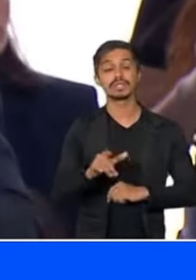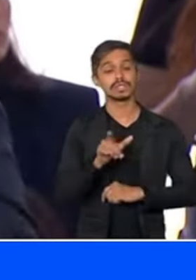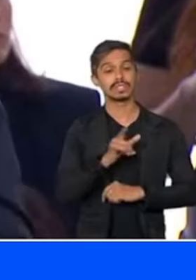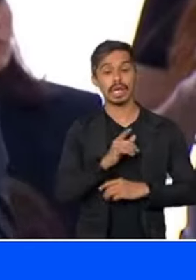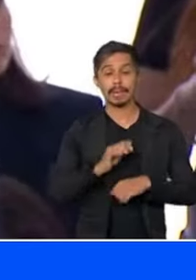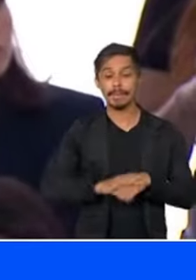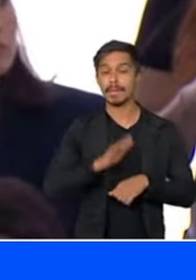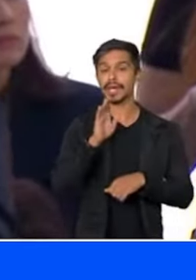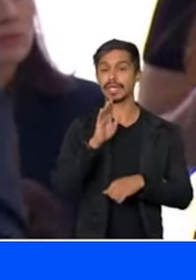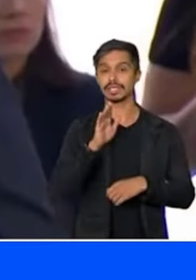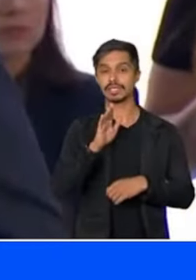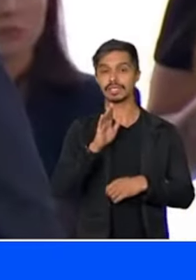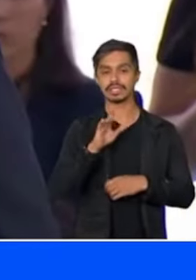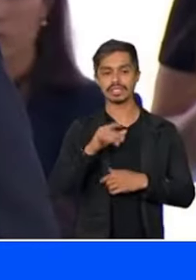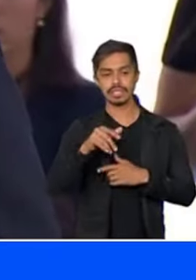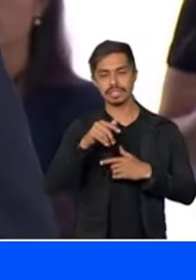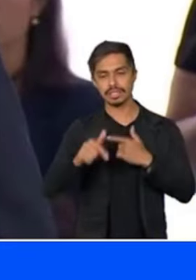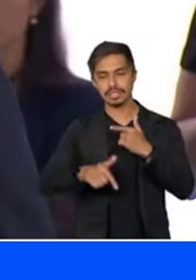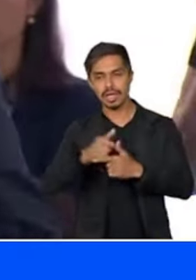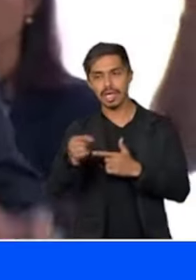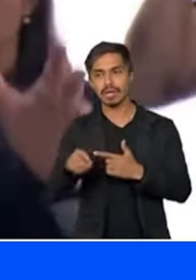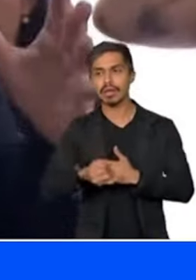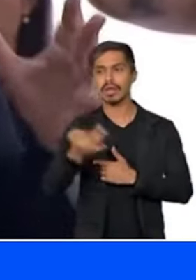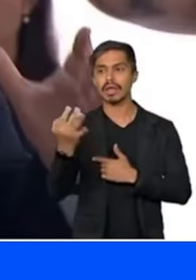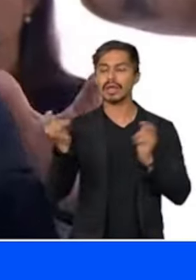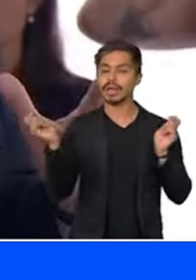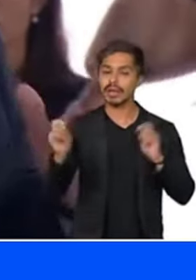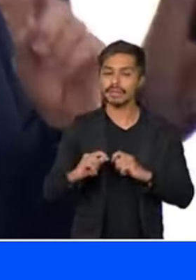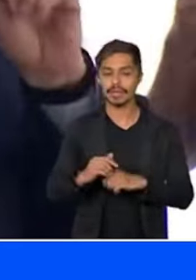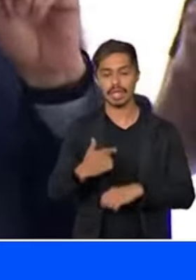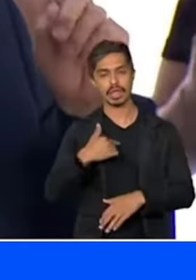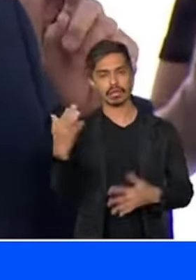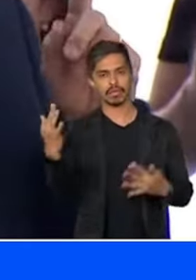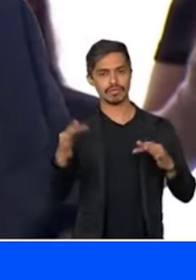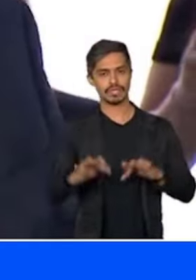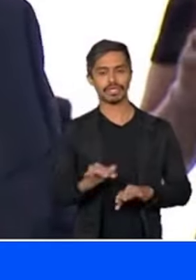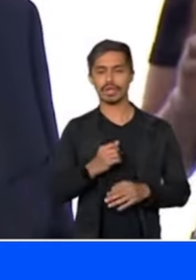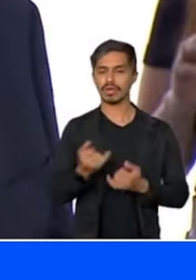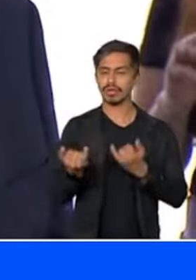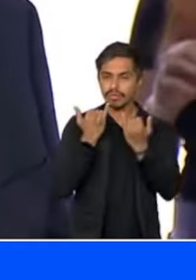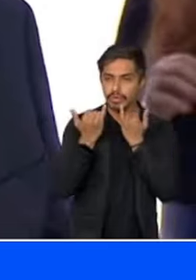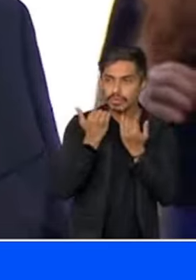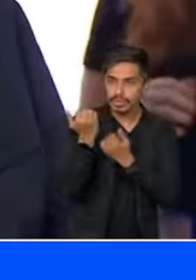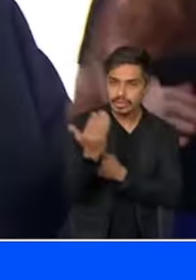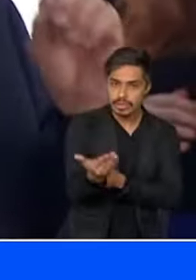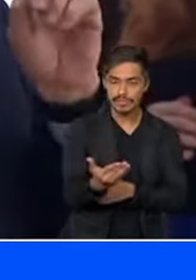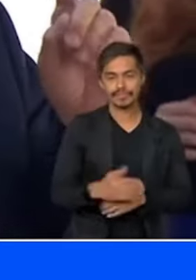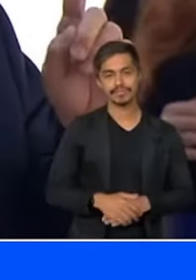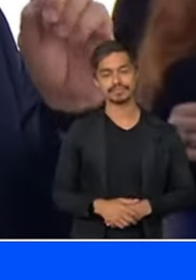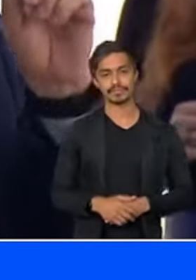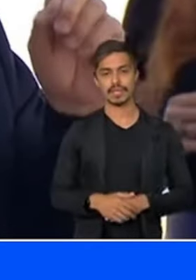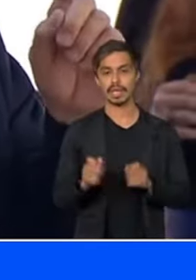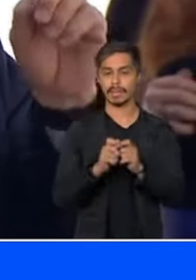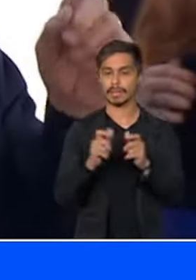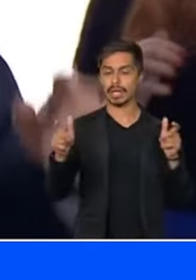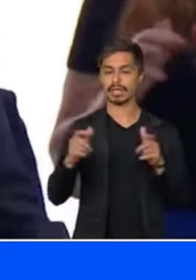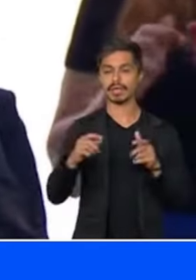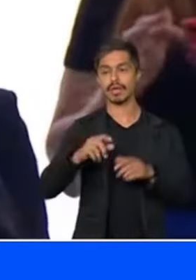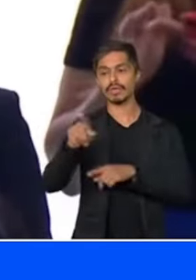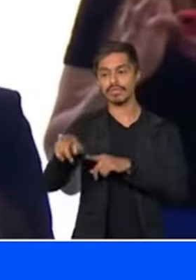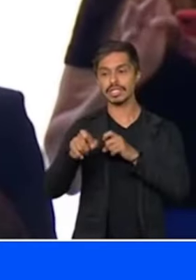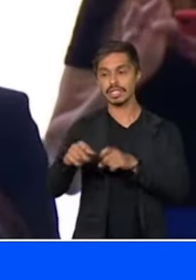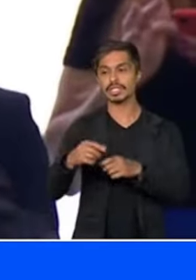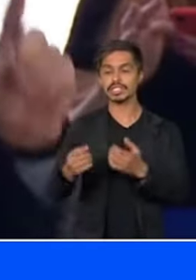cada vez mais empregabilidade Eu vou aqui concluir dando um dado aos senhores A maior fazenda de grãos do